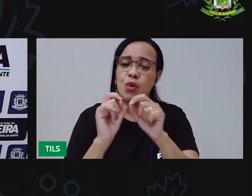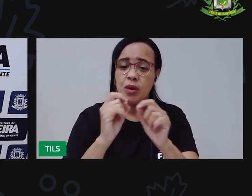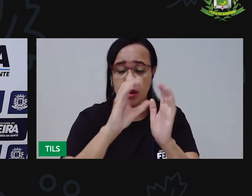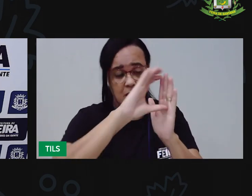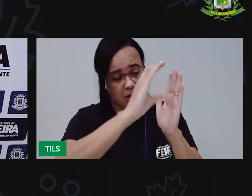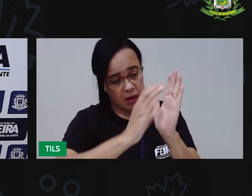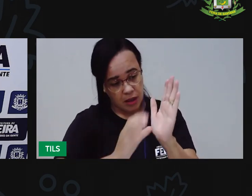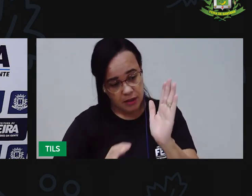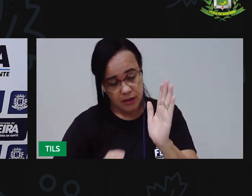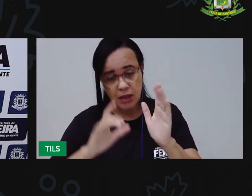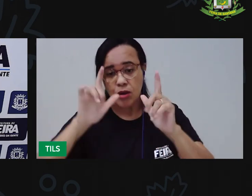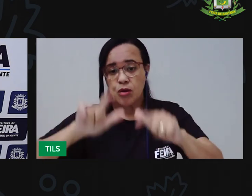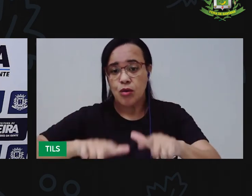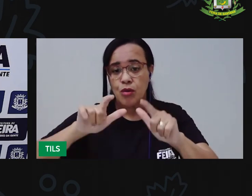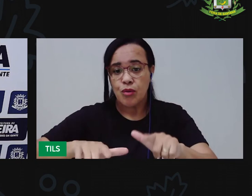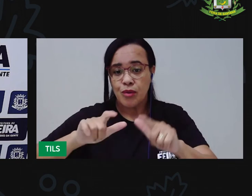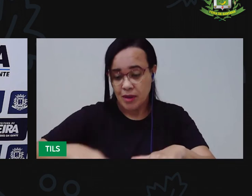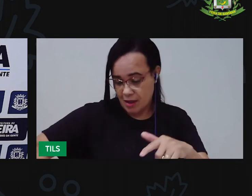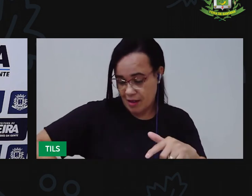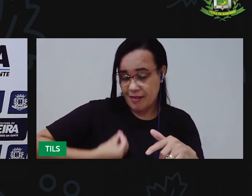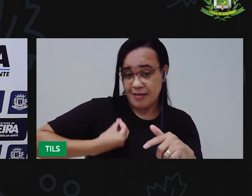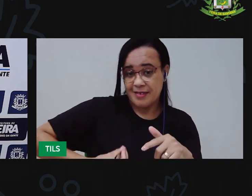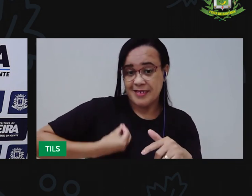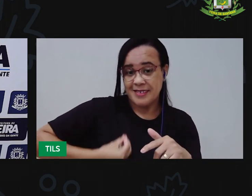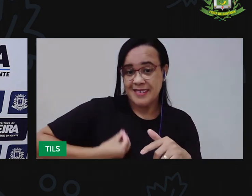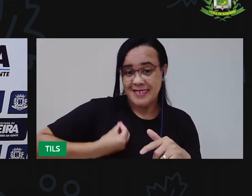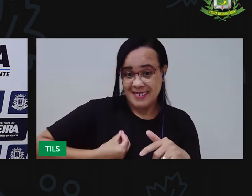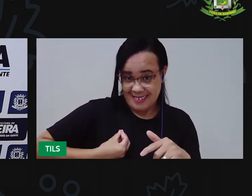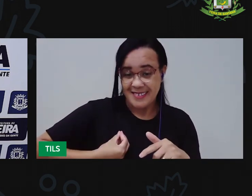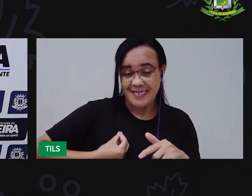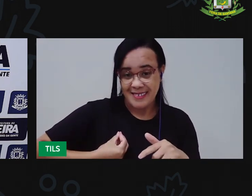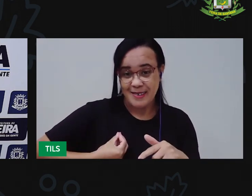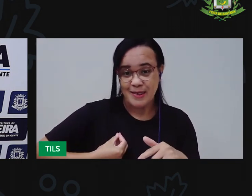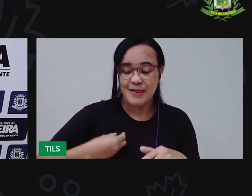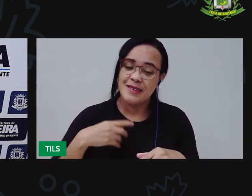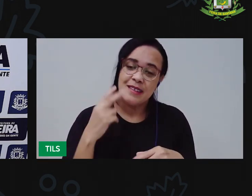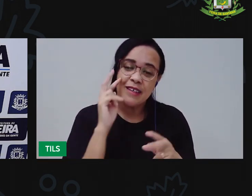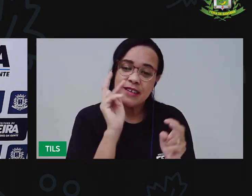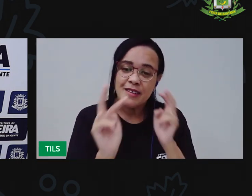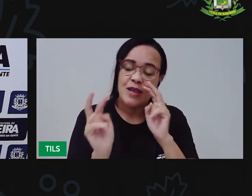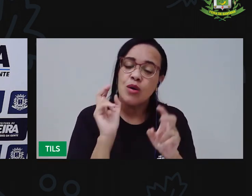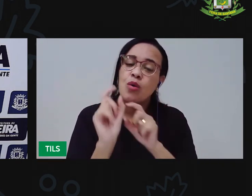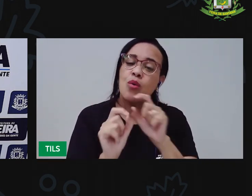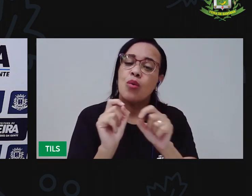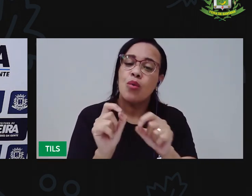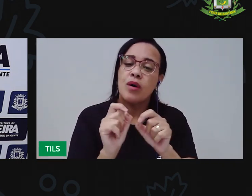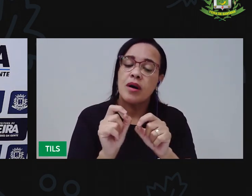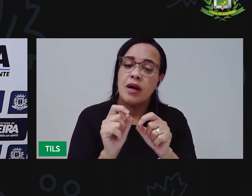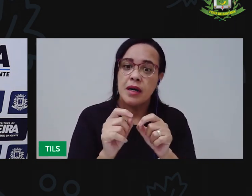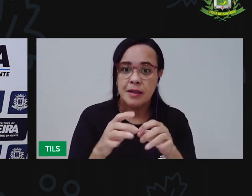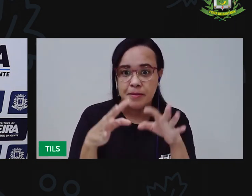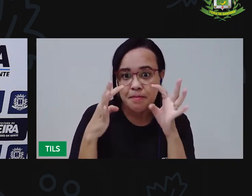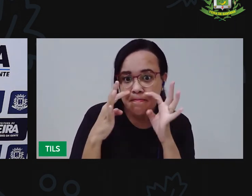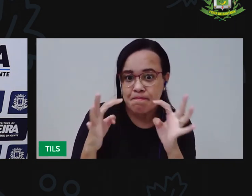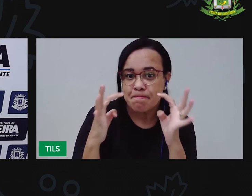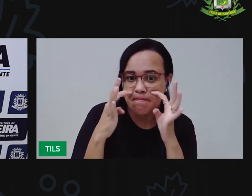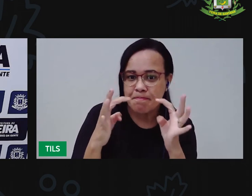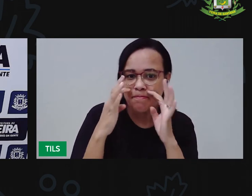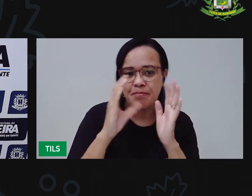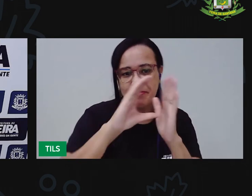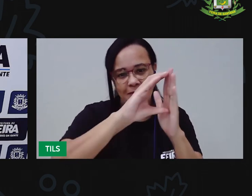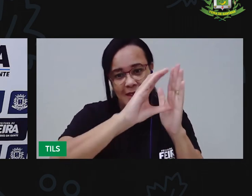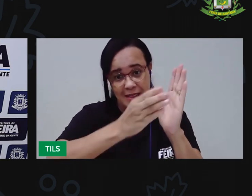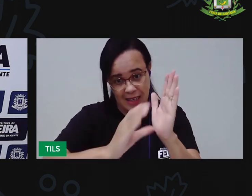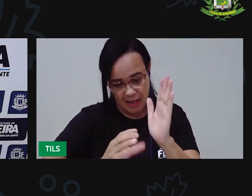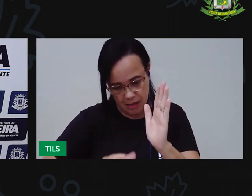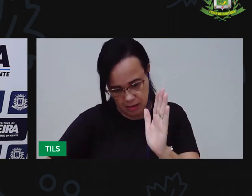do seu ambiente de vivência. Vimos que a descrição das